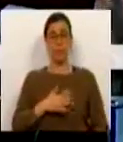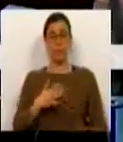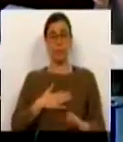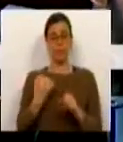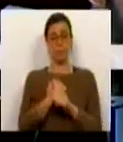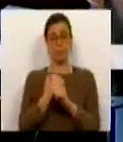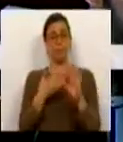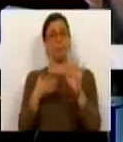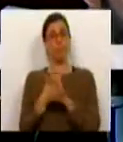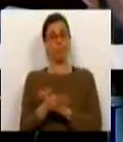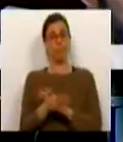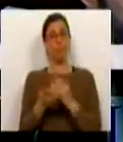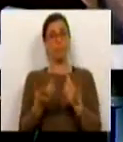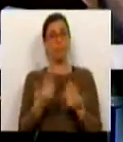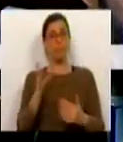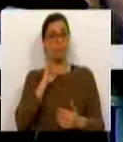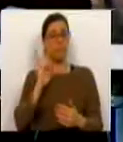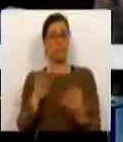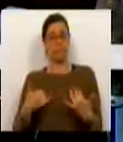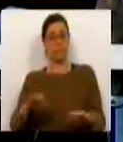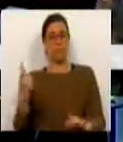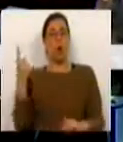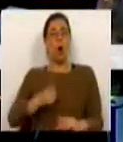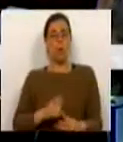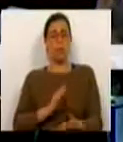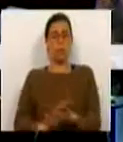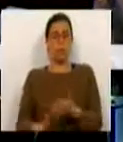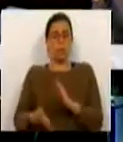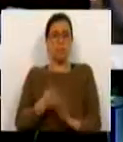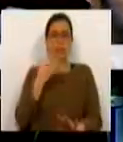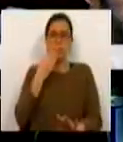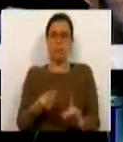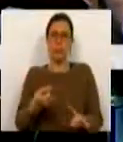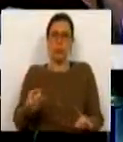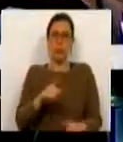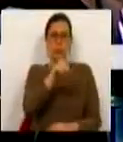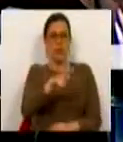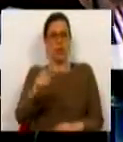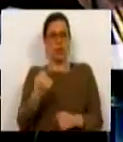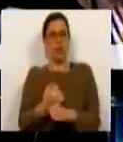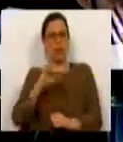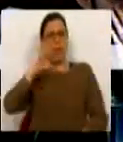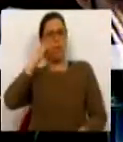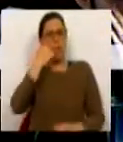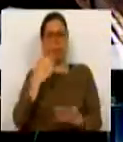empregadoras descuidaram as suas obrigações. E não é justo que os trabalhadores sejam